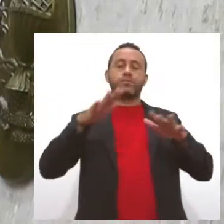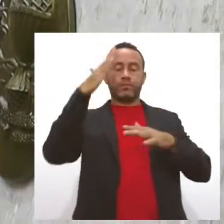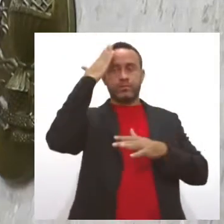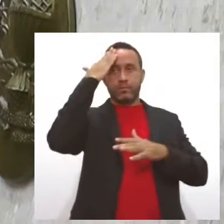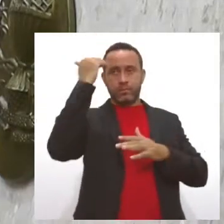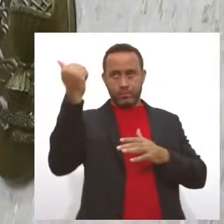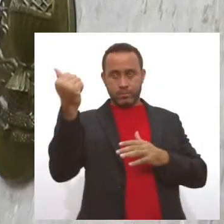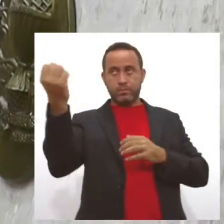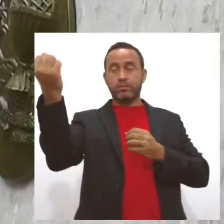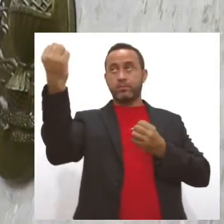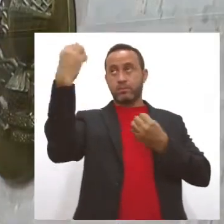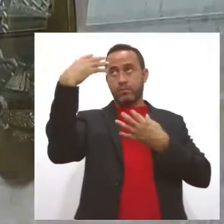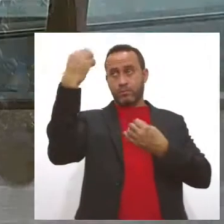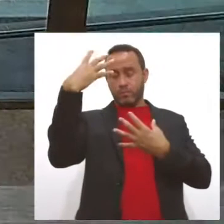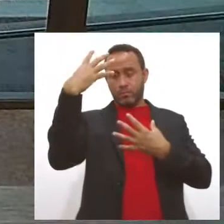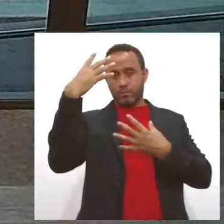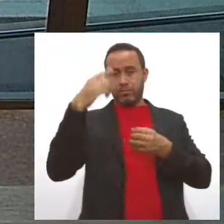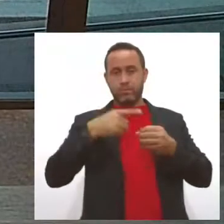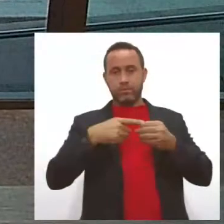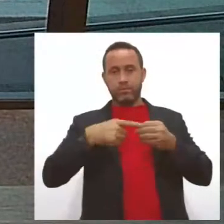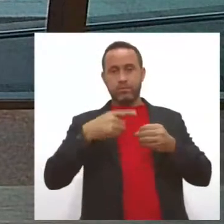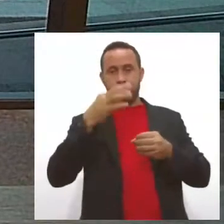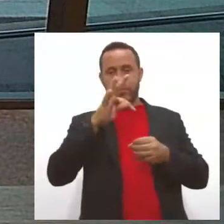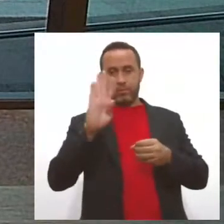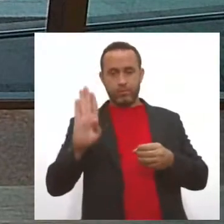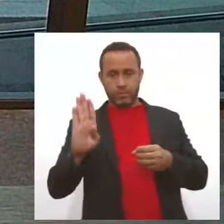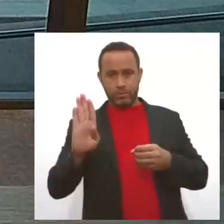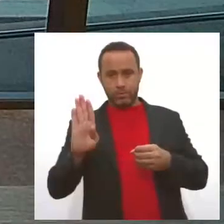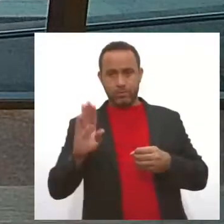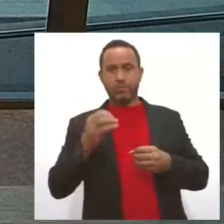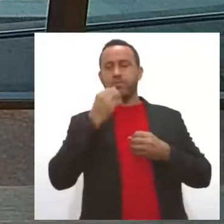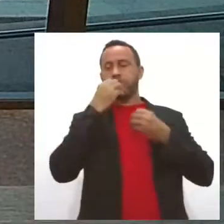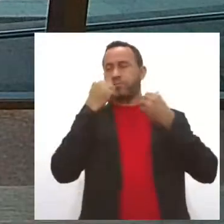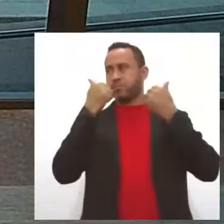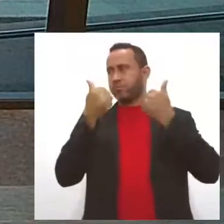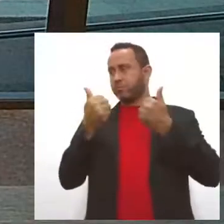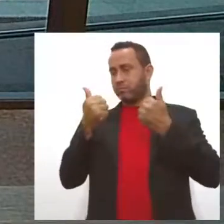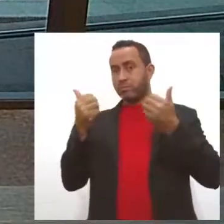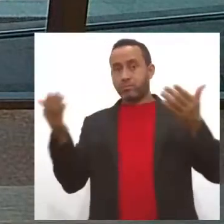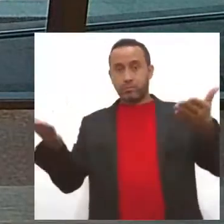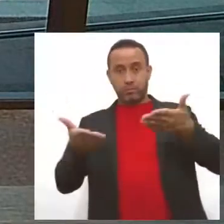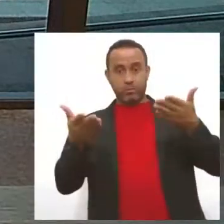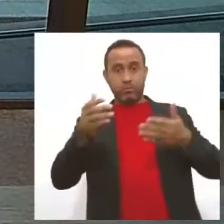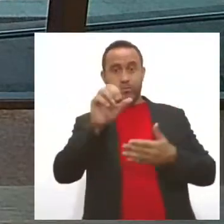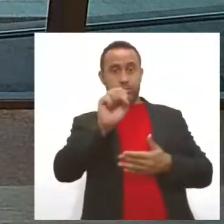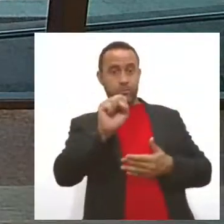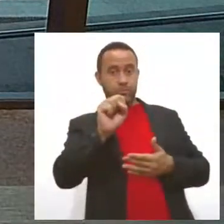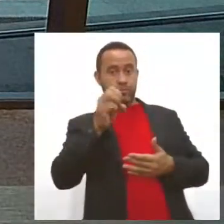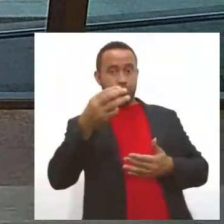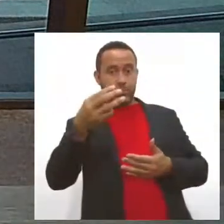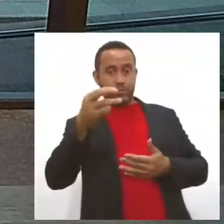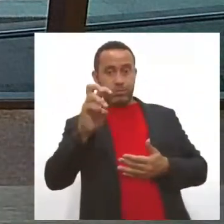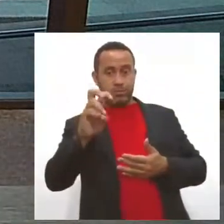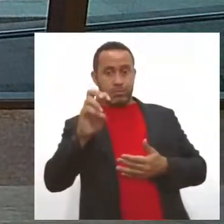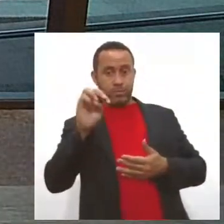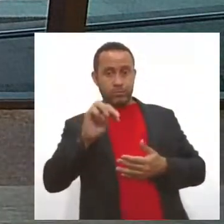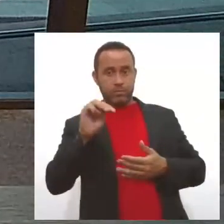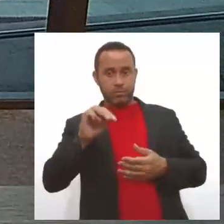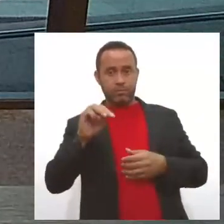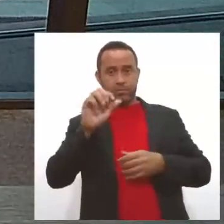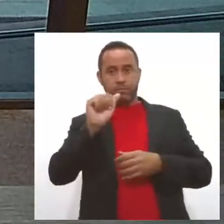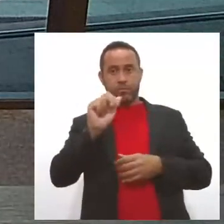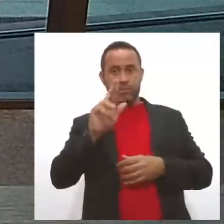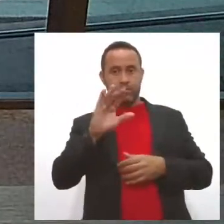poder servir ao povo de Tobias Barreto. Muito bem, vamos agora, olha, oito horas e trinta e cinco minutos, vamos chamar a Arícia